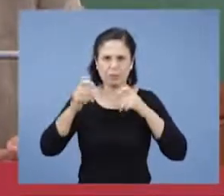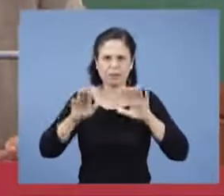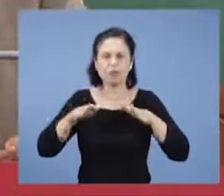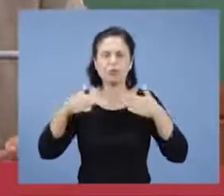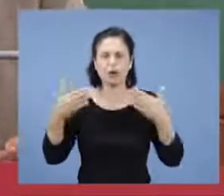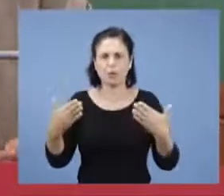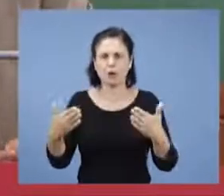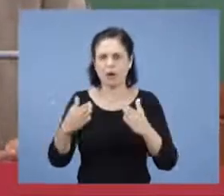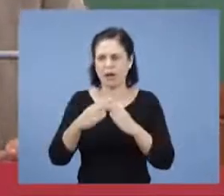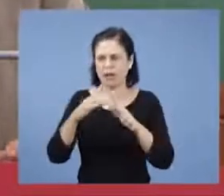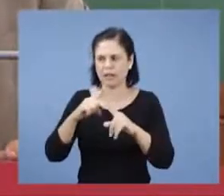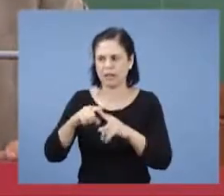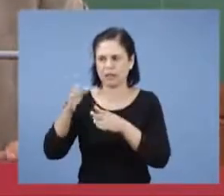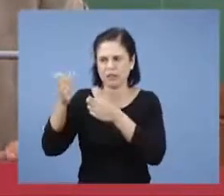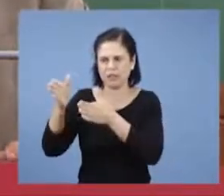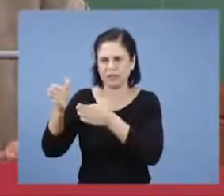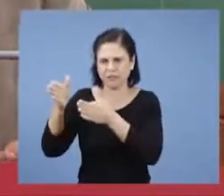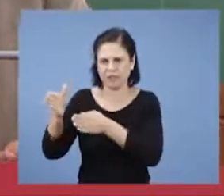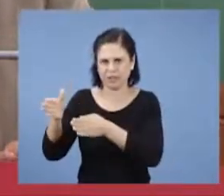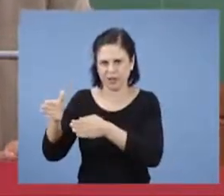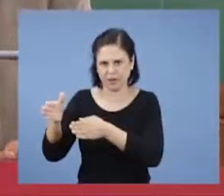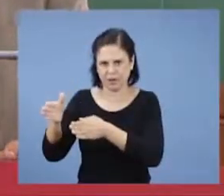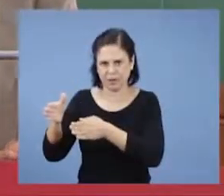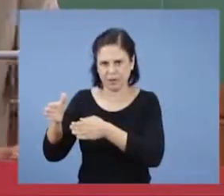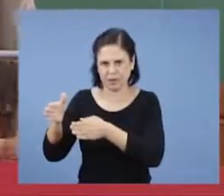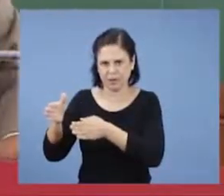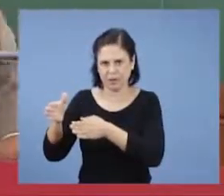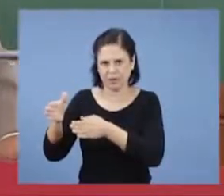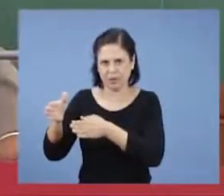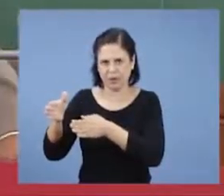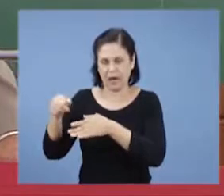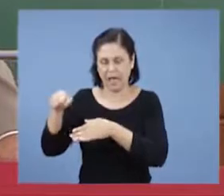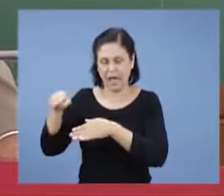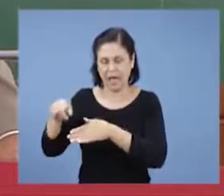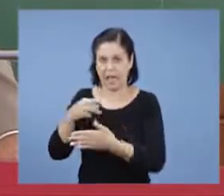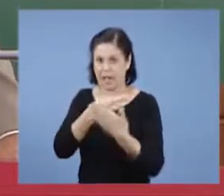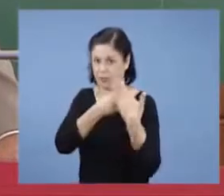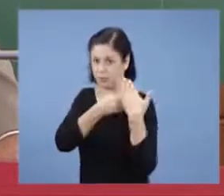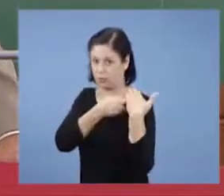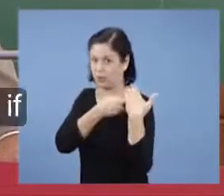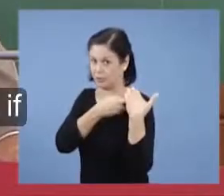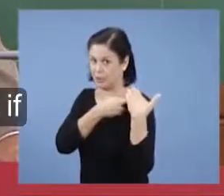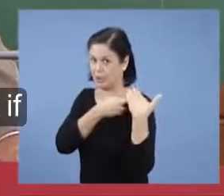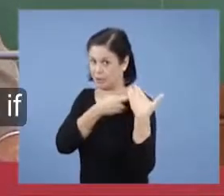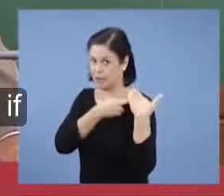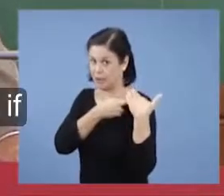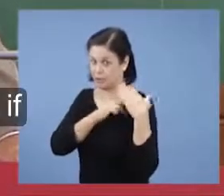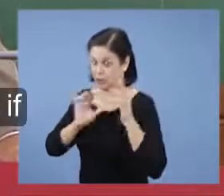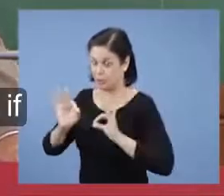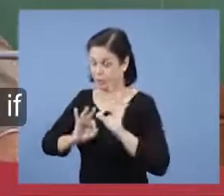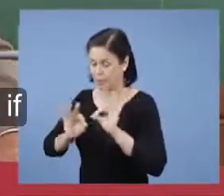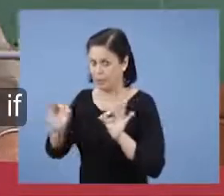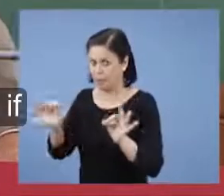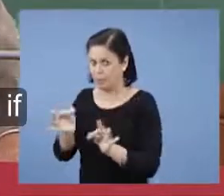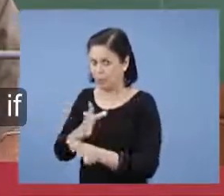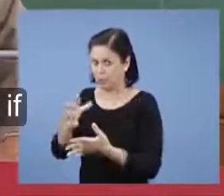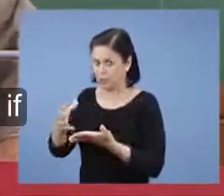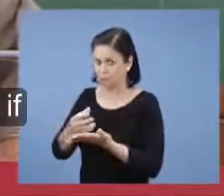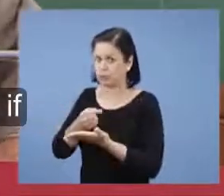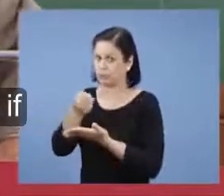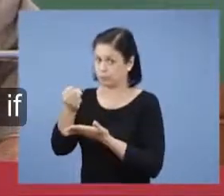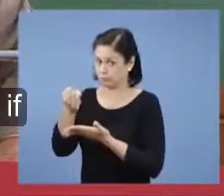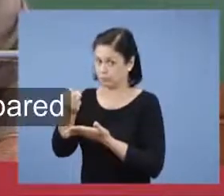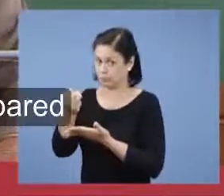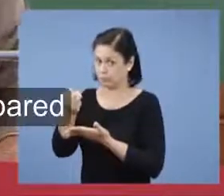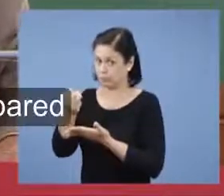igreja cumpra a sua missão preparada. Ela não